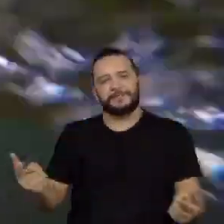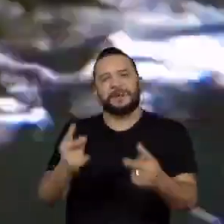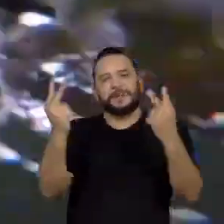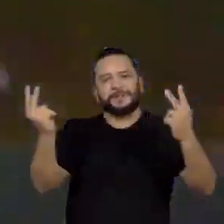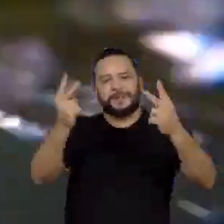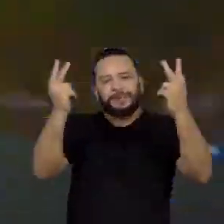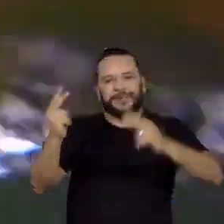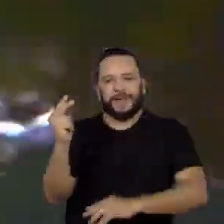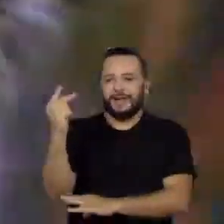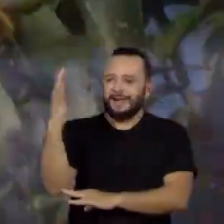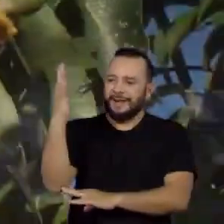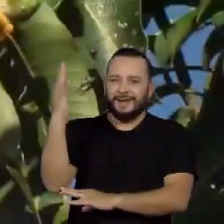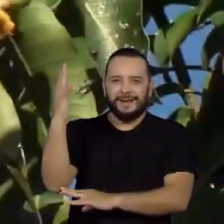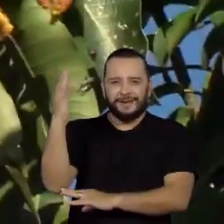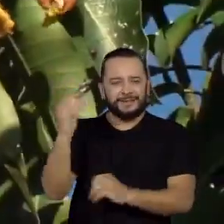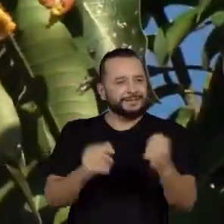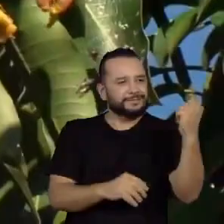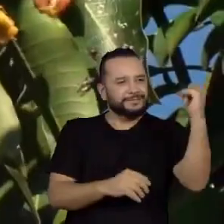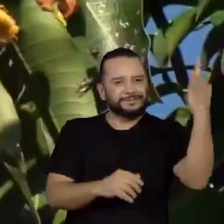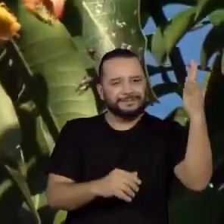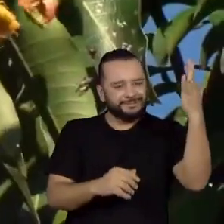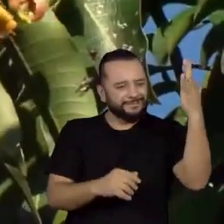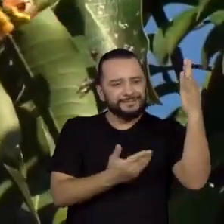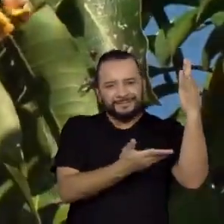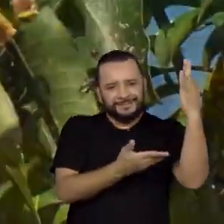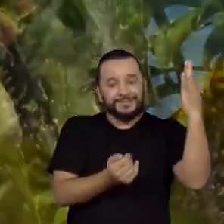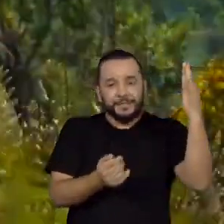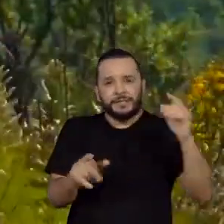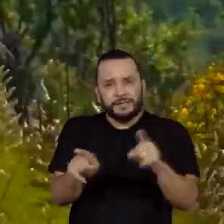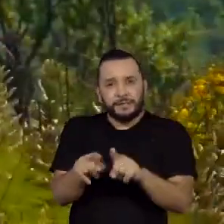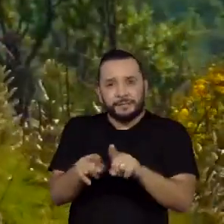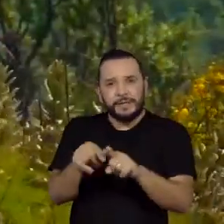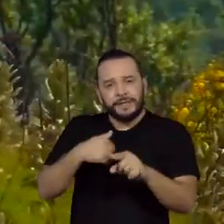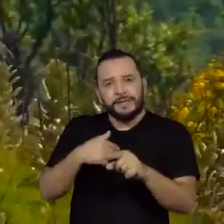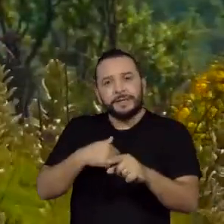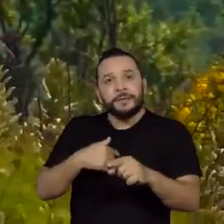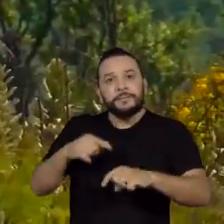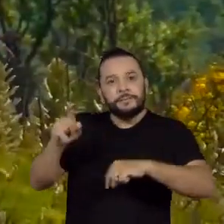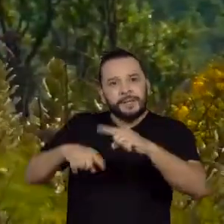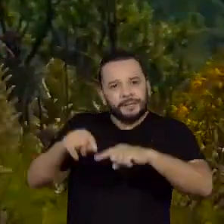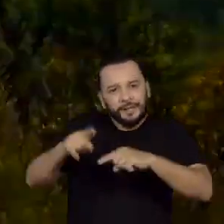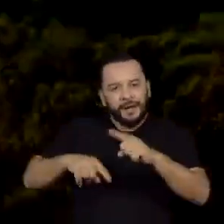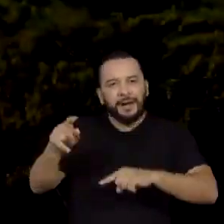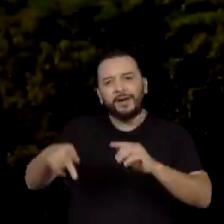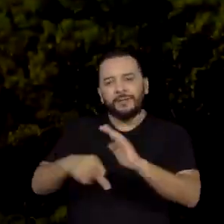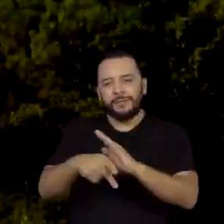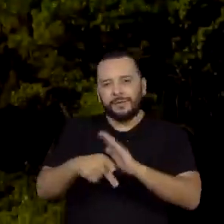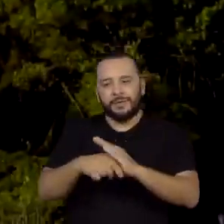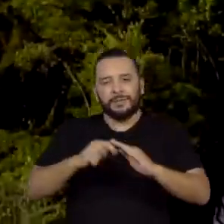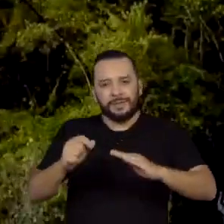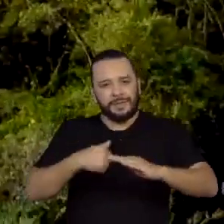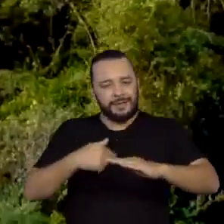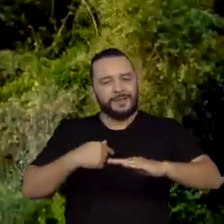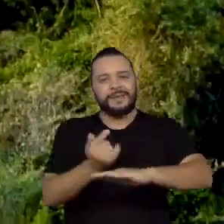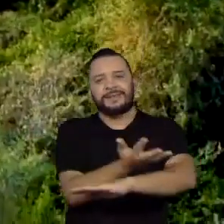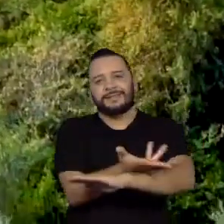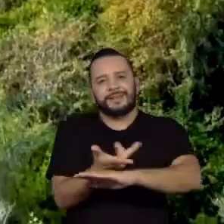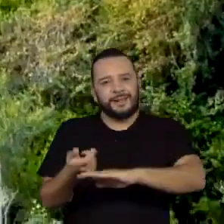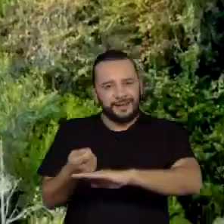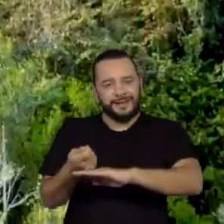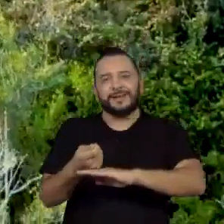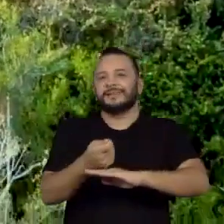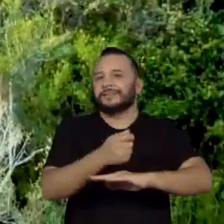os produtos não madeireiros, né? Oriundos do cerrado, da floresta. Valorizar